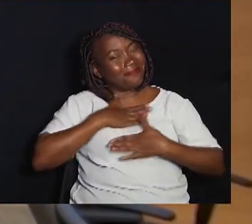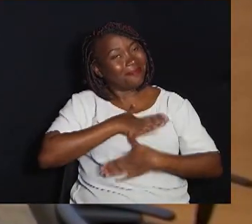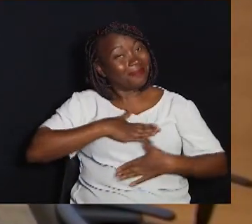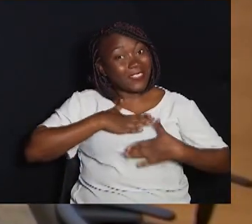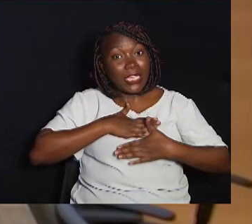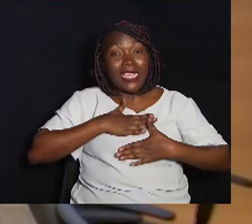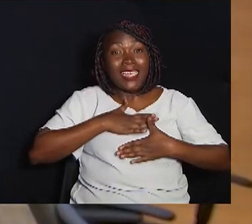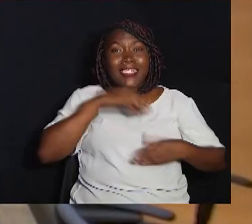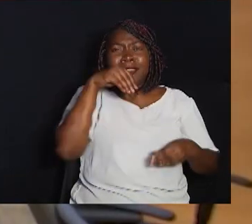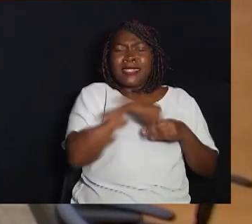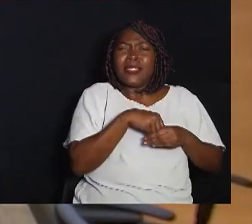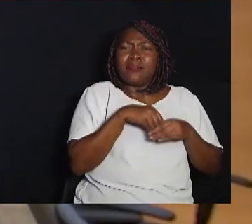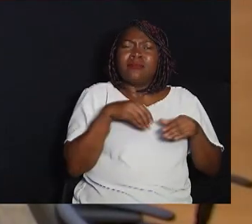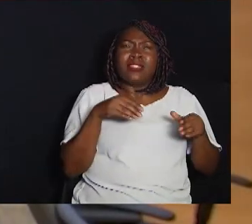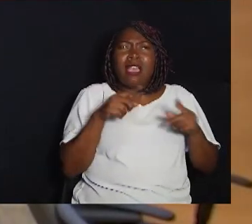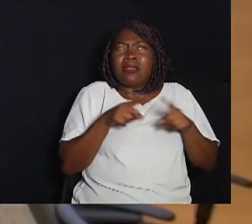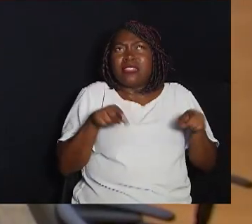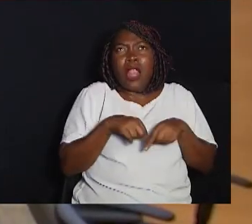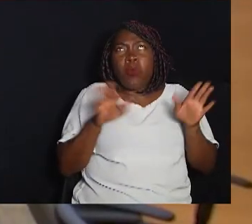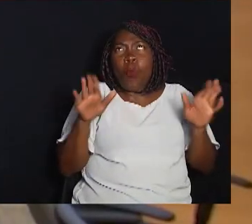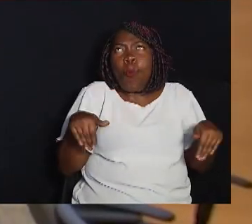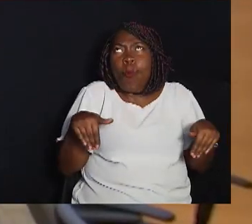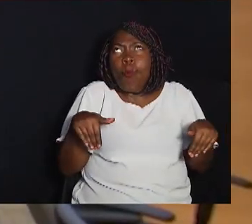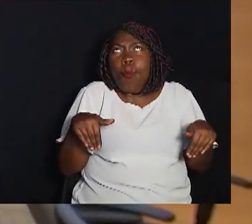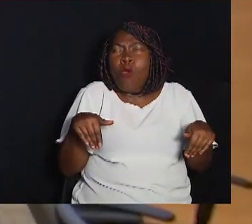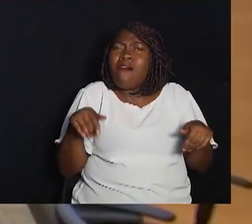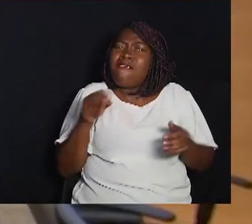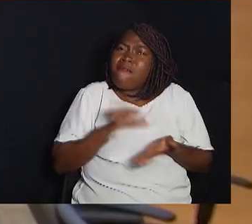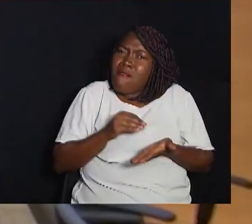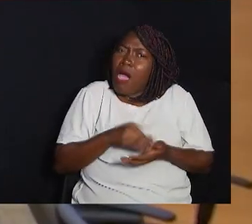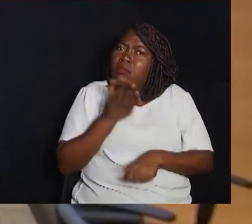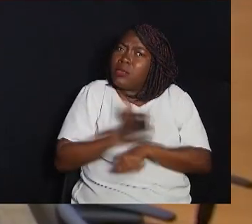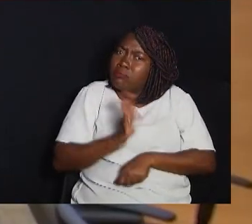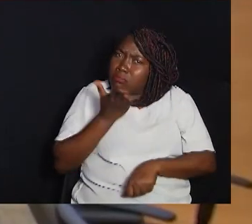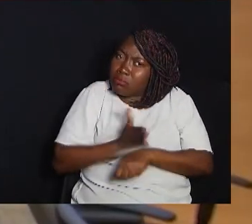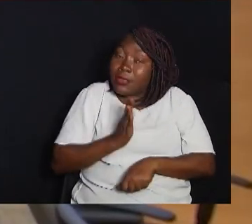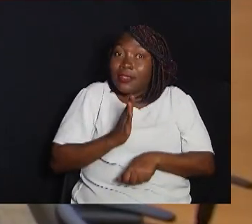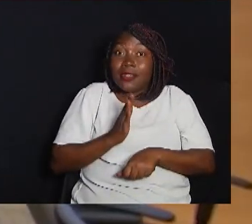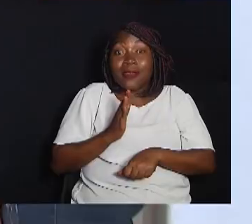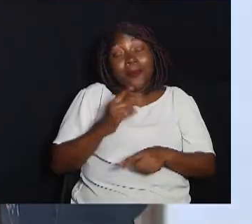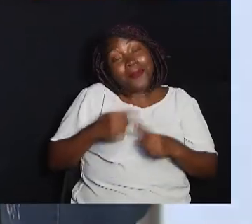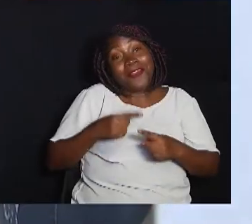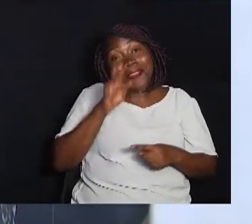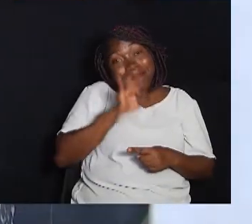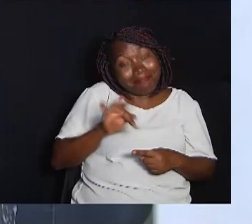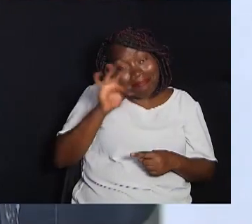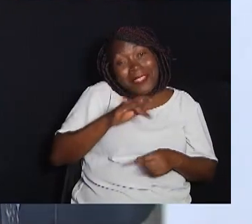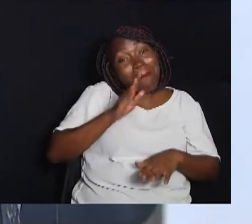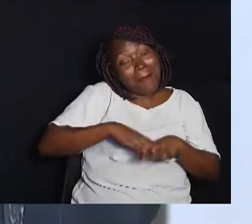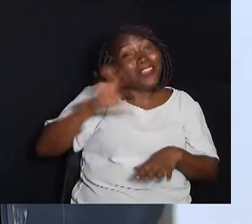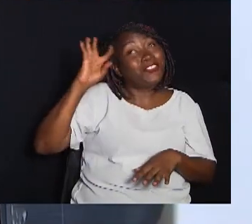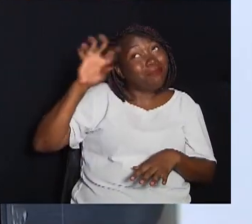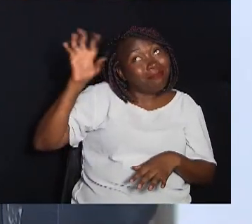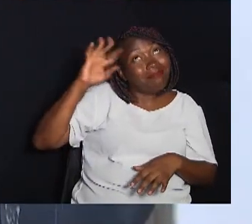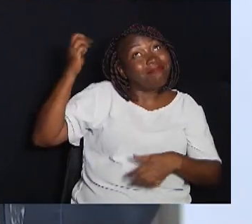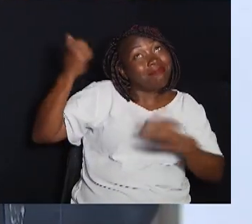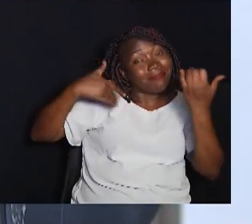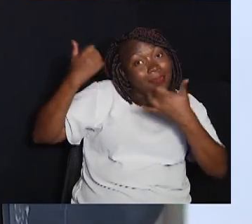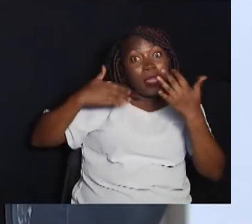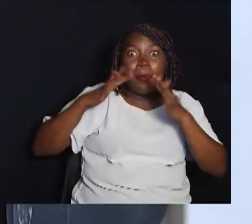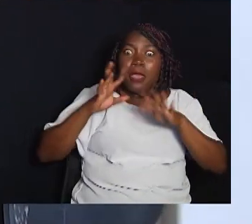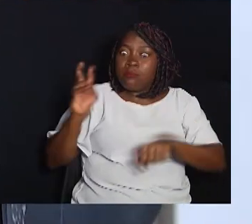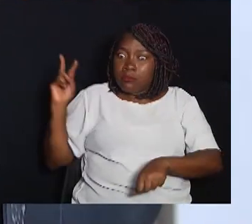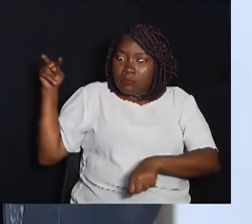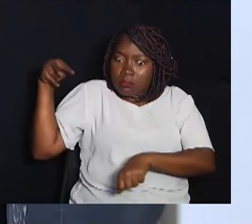então falta muito da prática A gente entender realmente a realidade Porque realmente o ambiente acadêmico é um ambiente mais teórico Então é bem legal que a gente